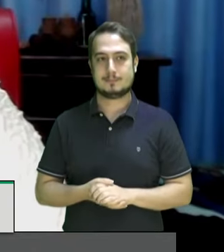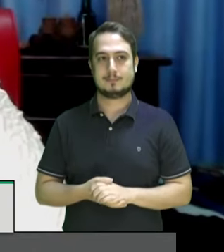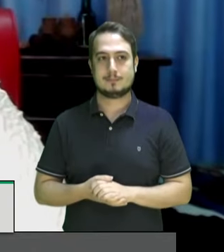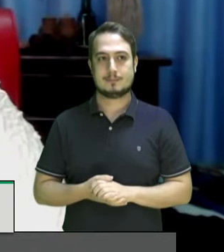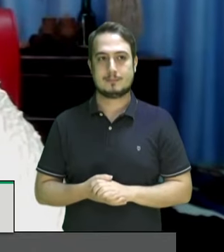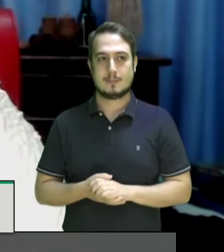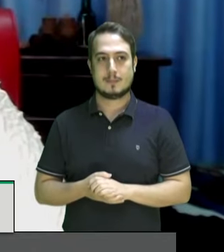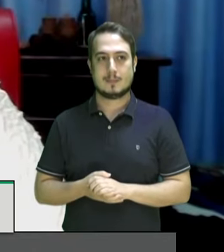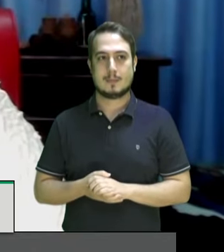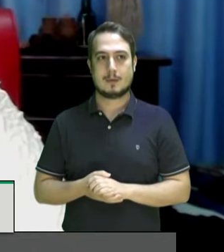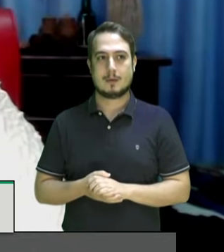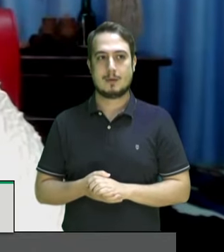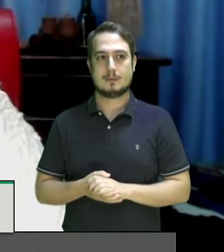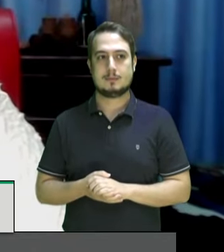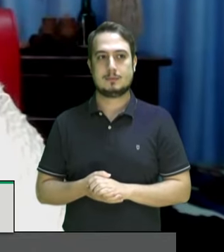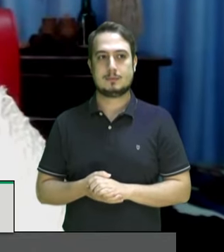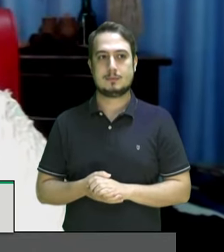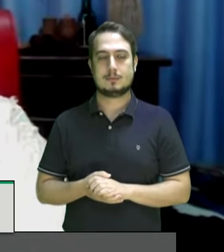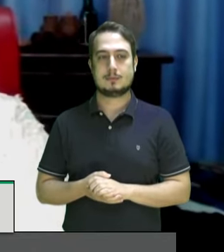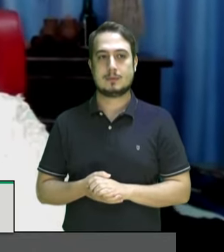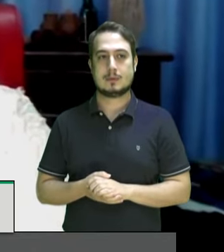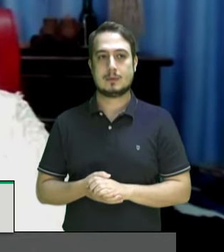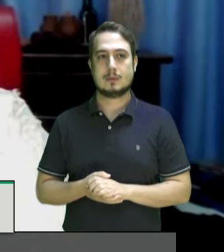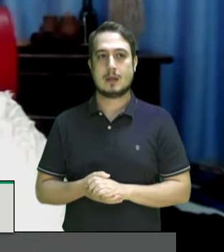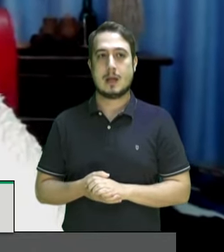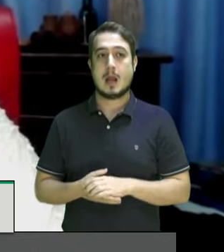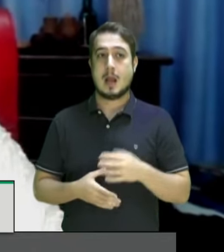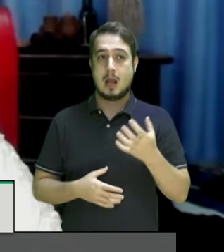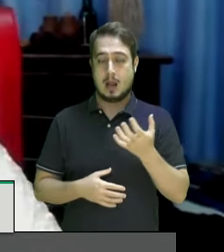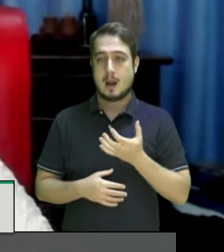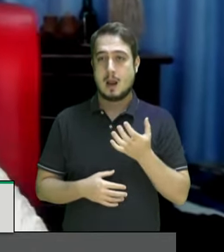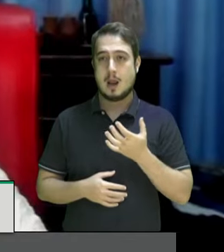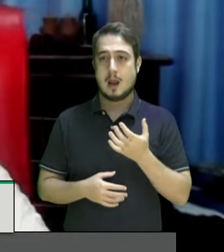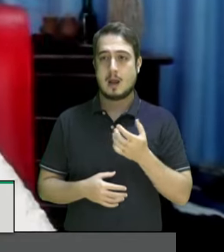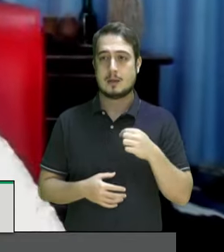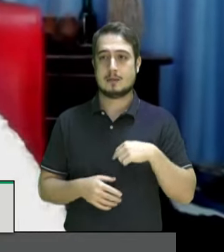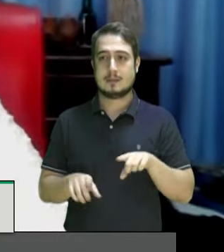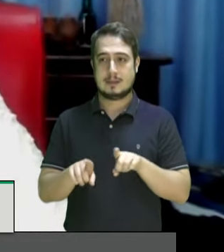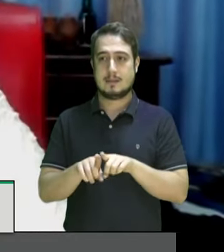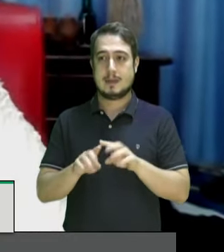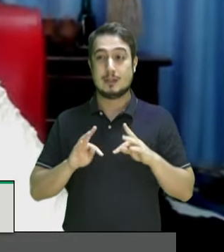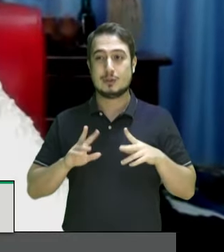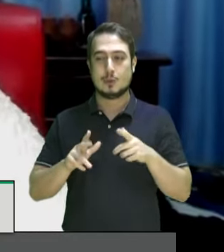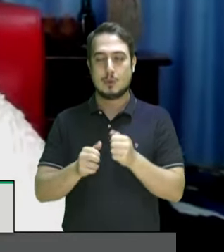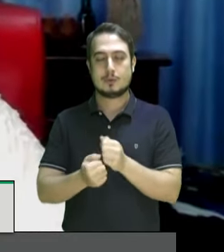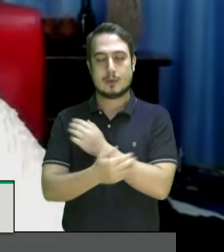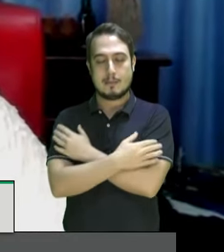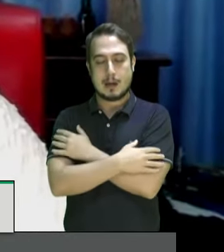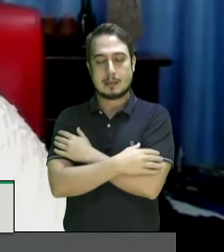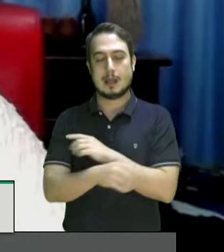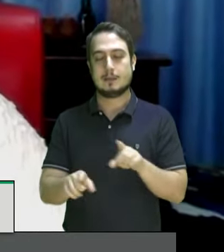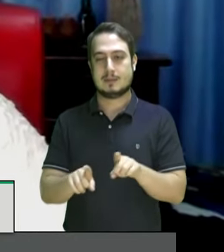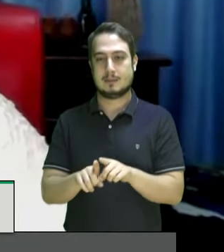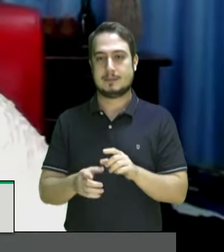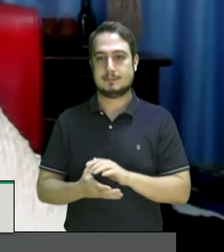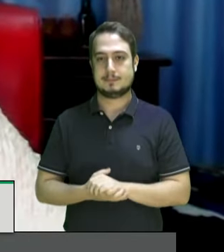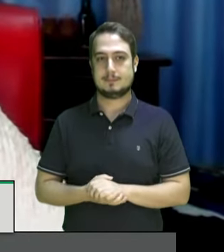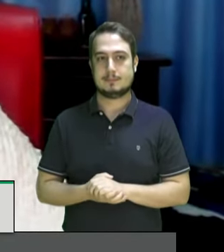e quero que todos os outros em nome desses se sintam também vou aqui